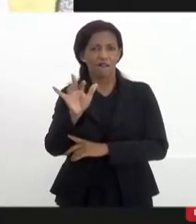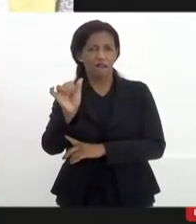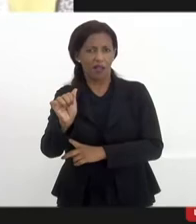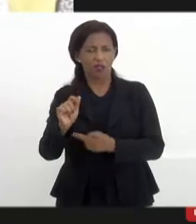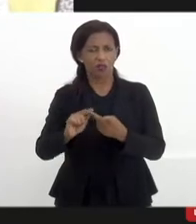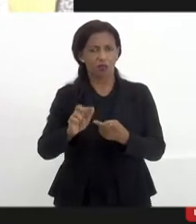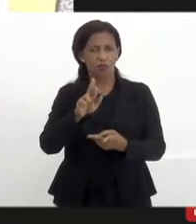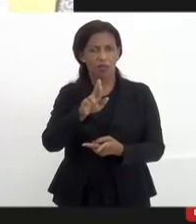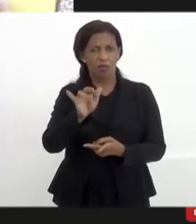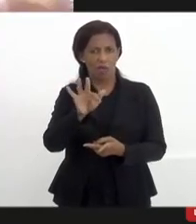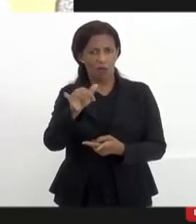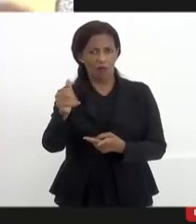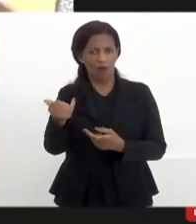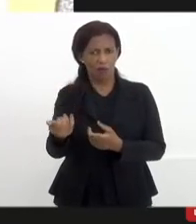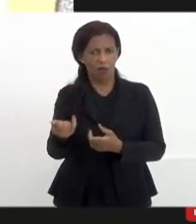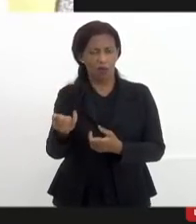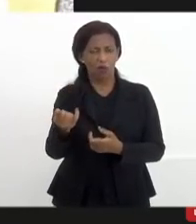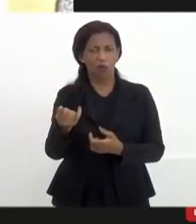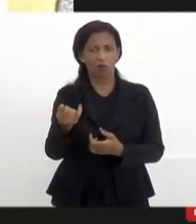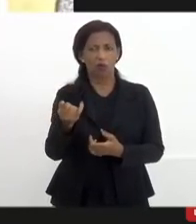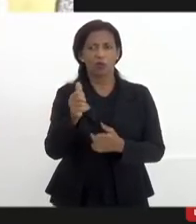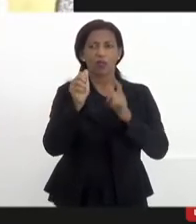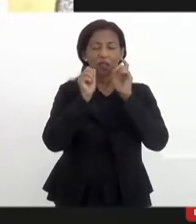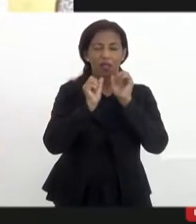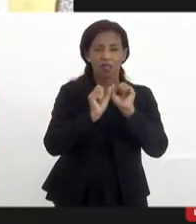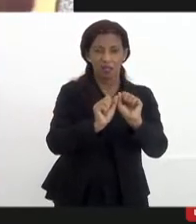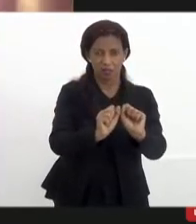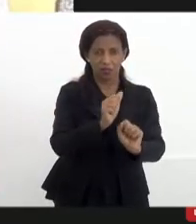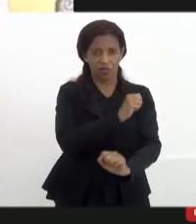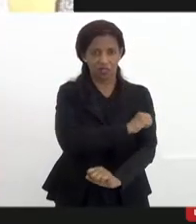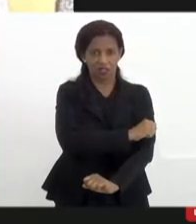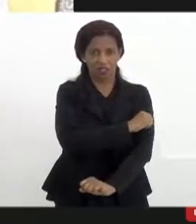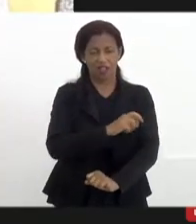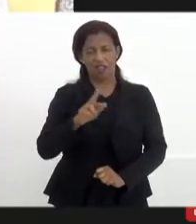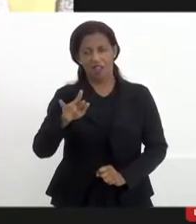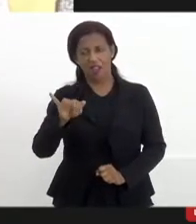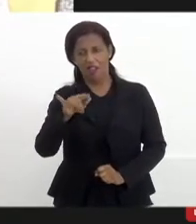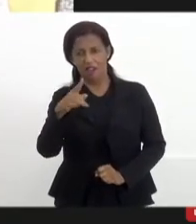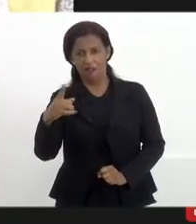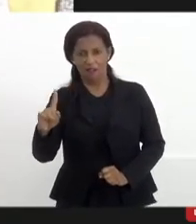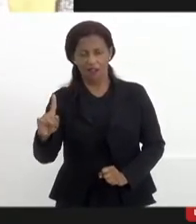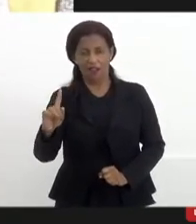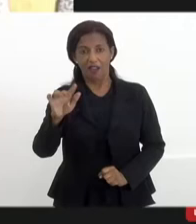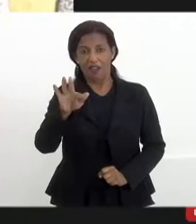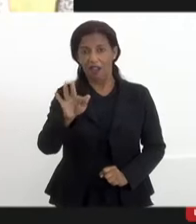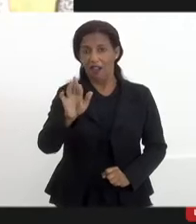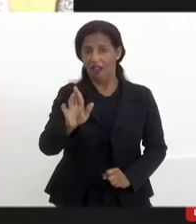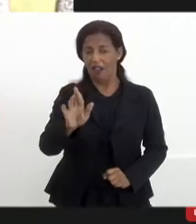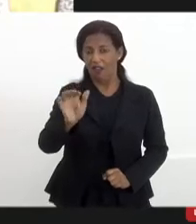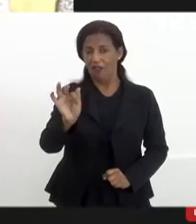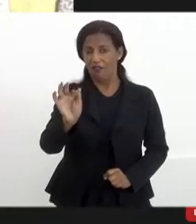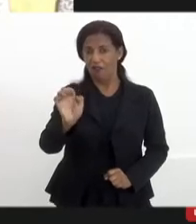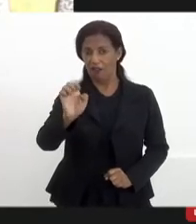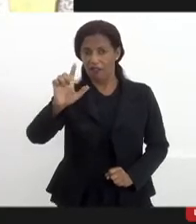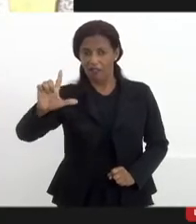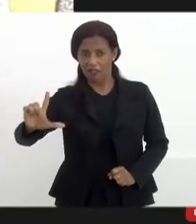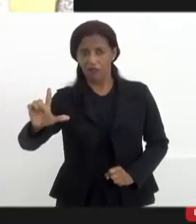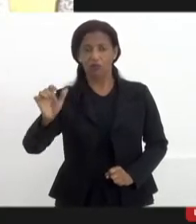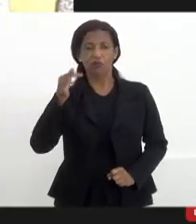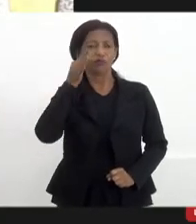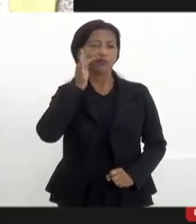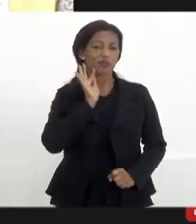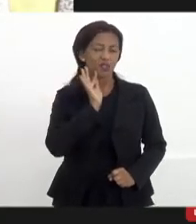Rafael levantaram, a Fátima França é da assessoria da enfermeira Rejane, e o Rafael é da assessoria do deputado Flávio Serafini.